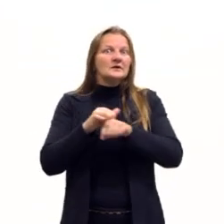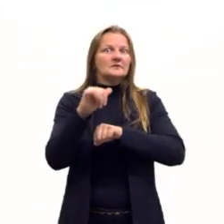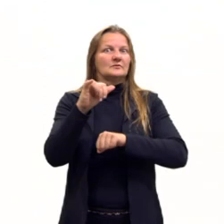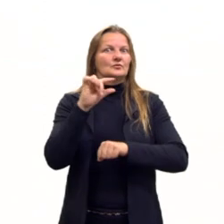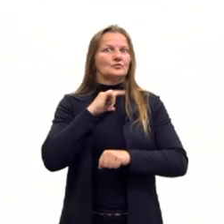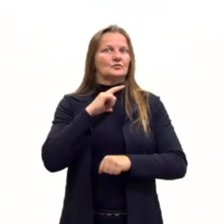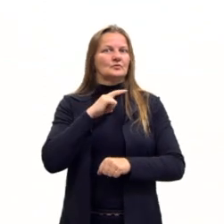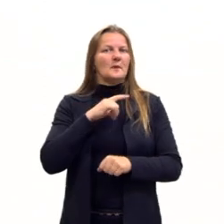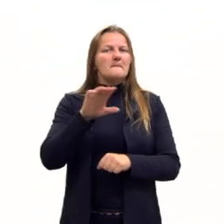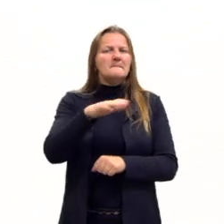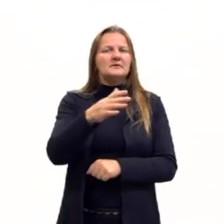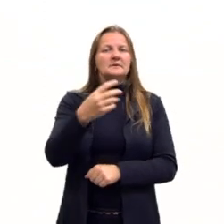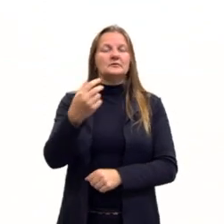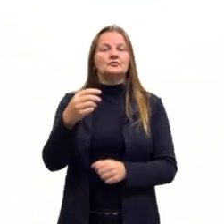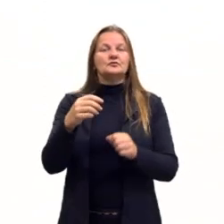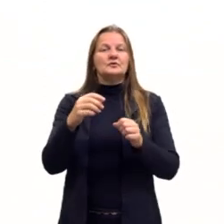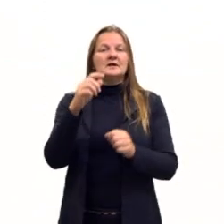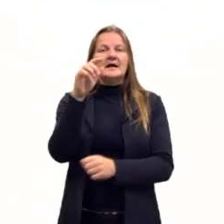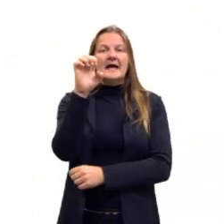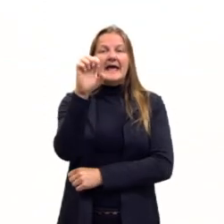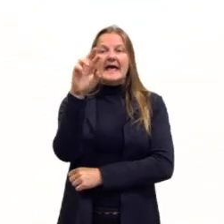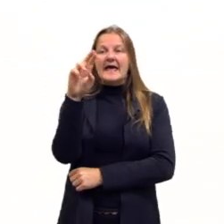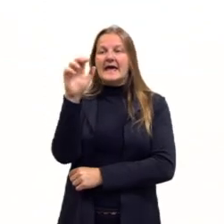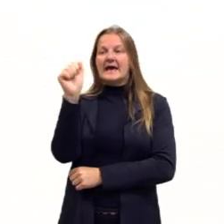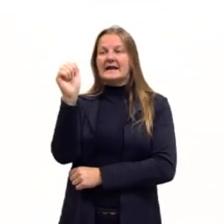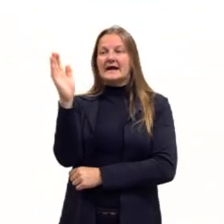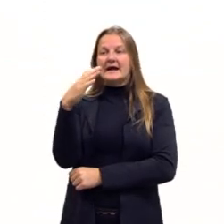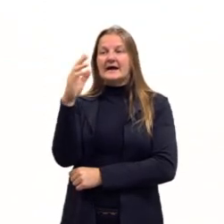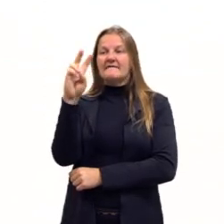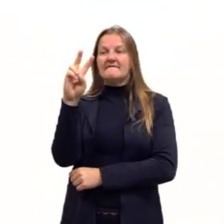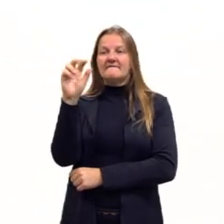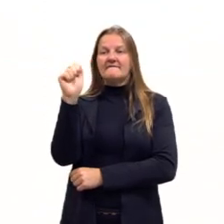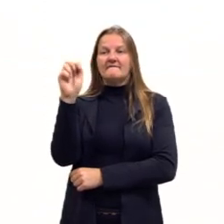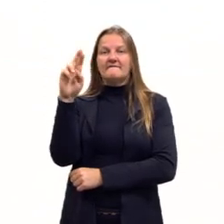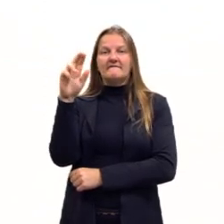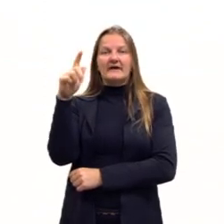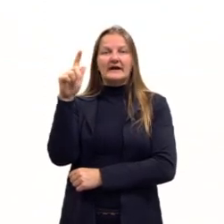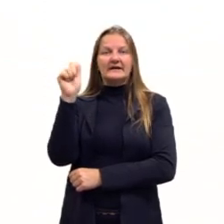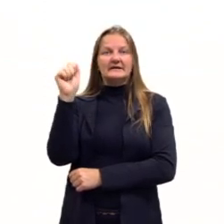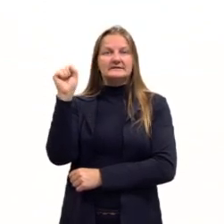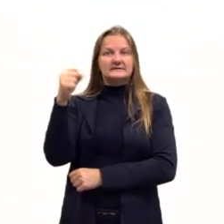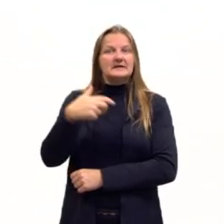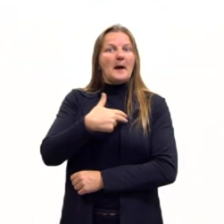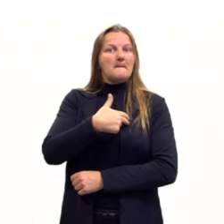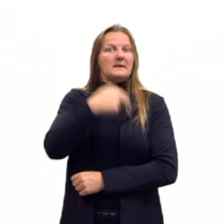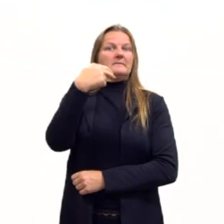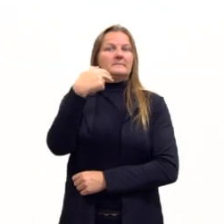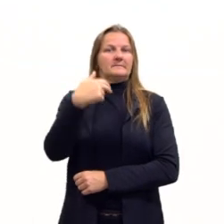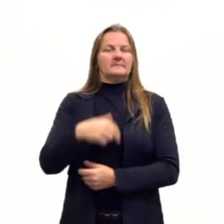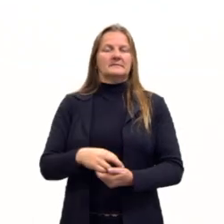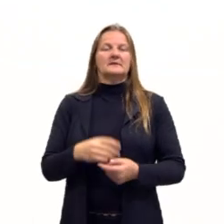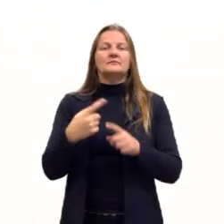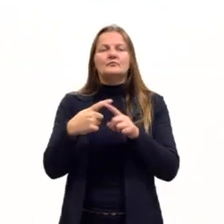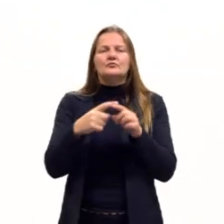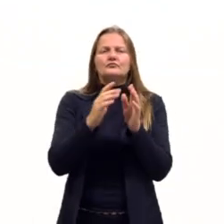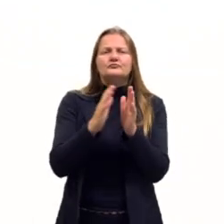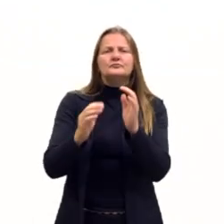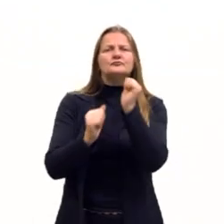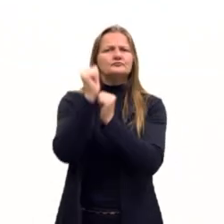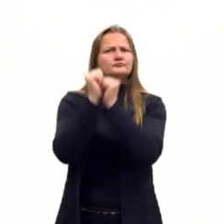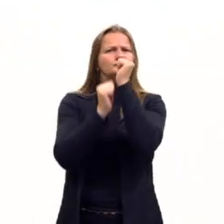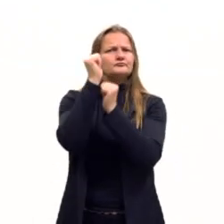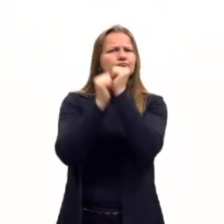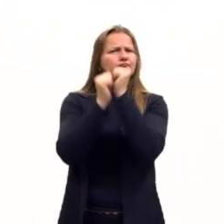que é na época de Vargas, né, a partir da Revolução de 30, então nós temos a industrialização começou, de fato, tá, com esse